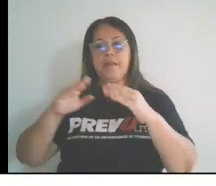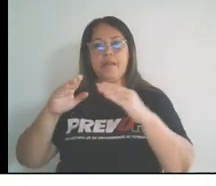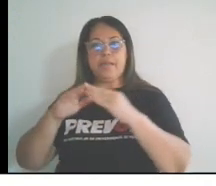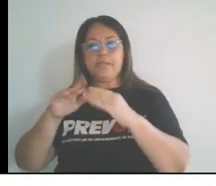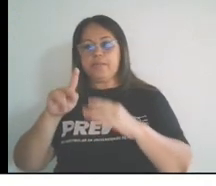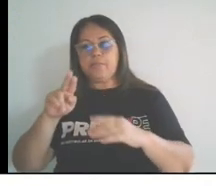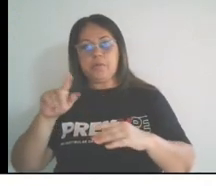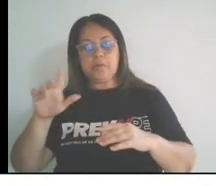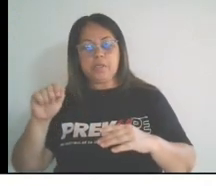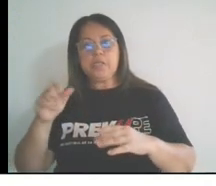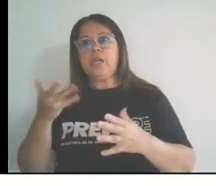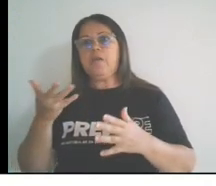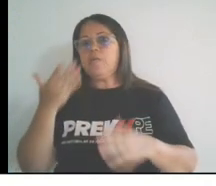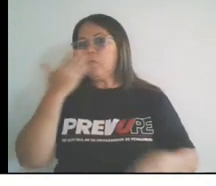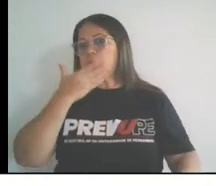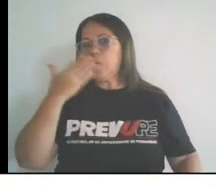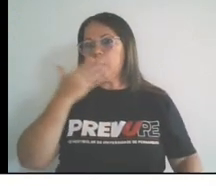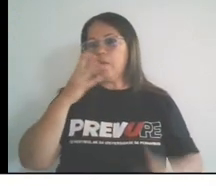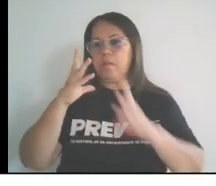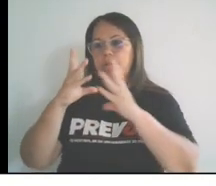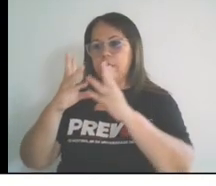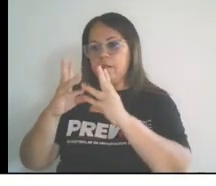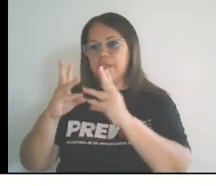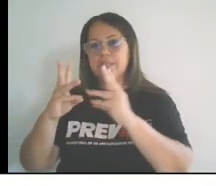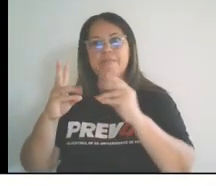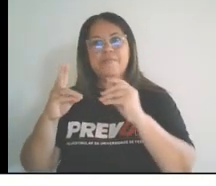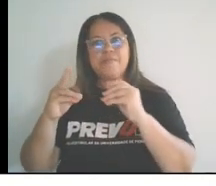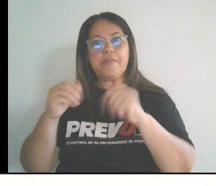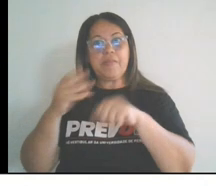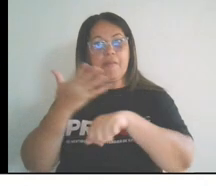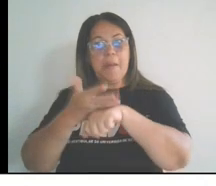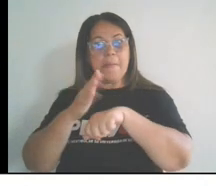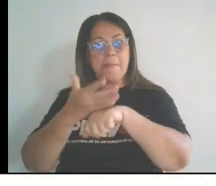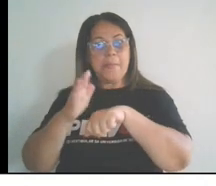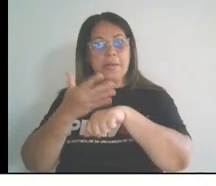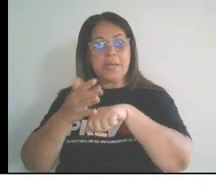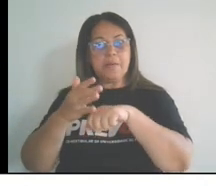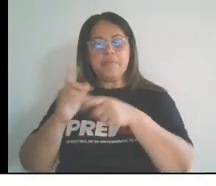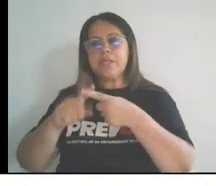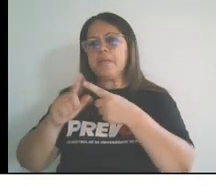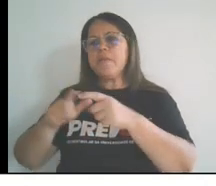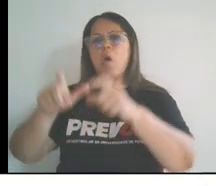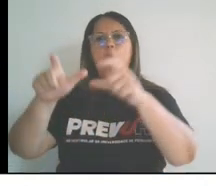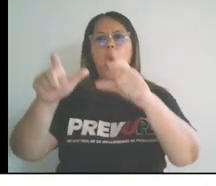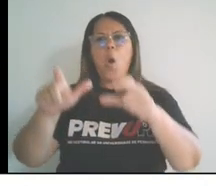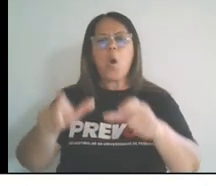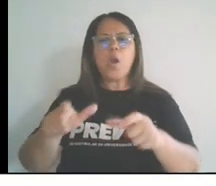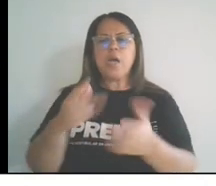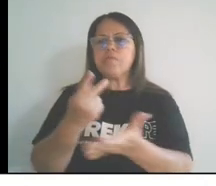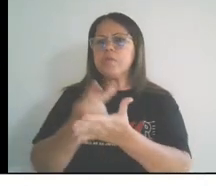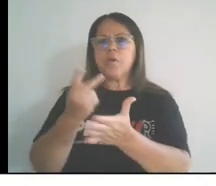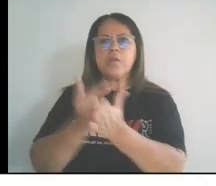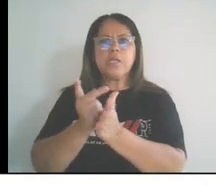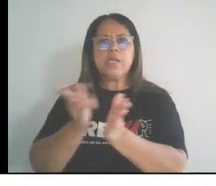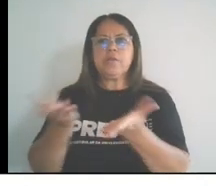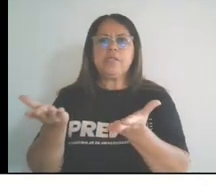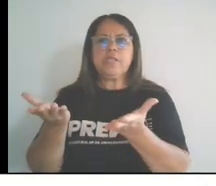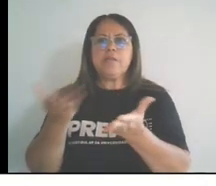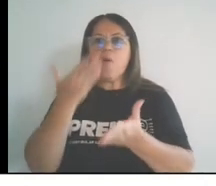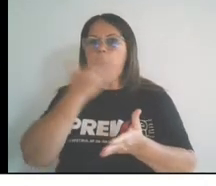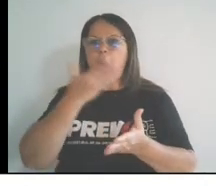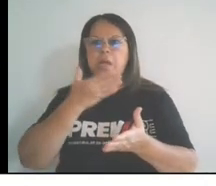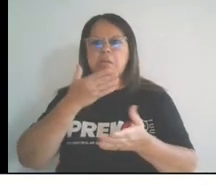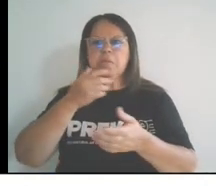condensado, era branqueado, os galpões, onde os blocos de açúcar eram quebrados em várias